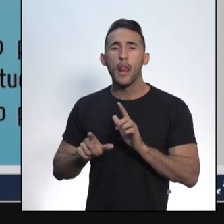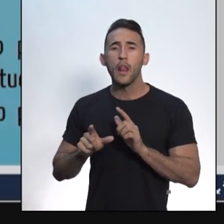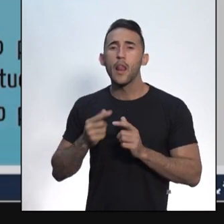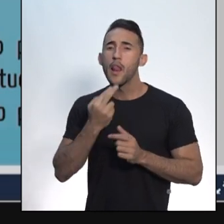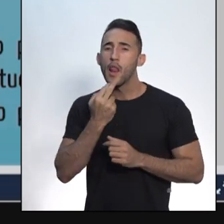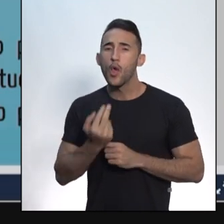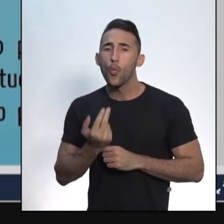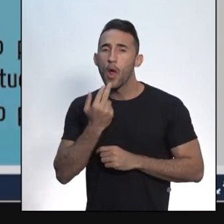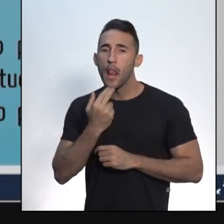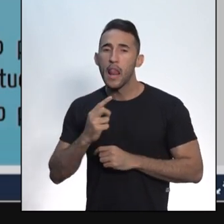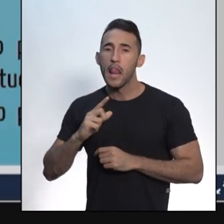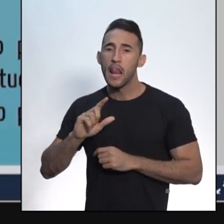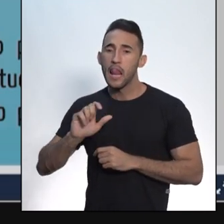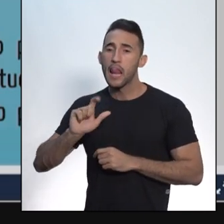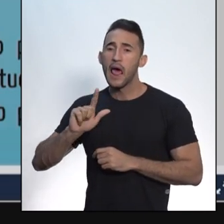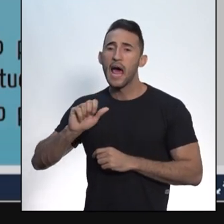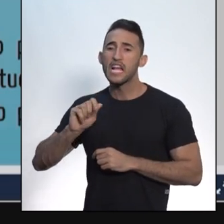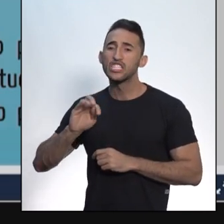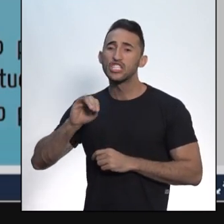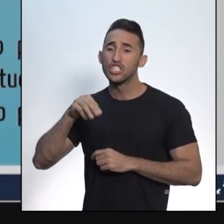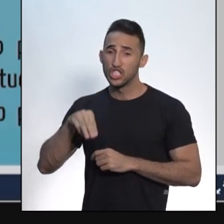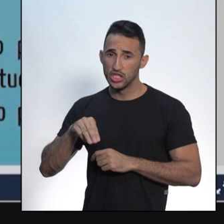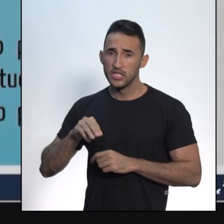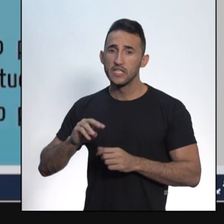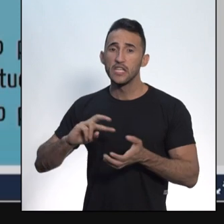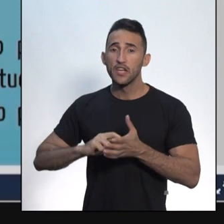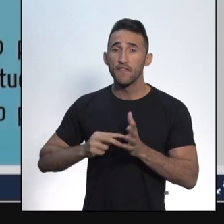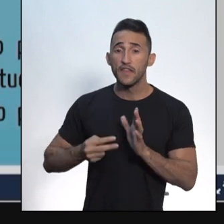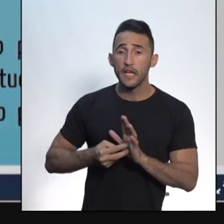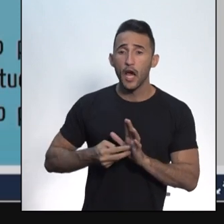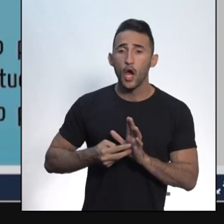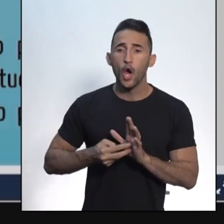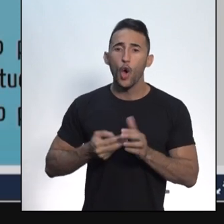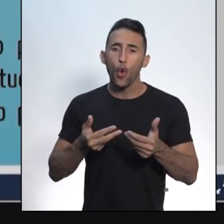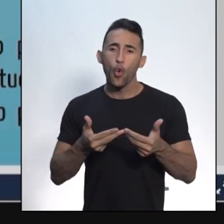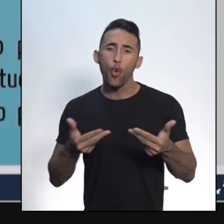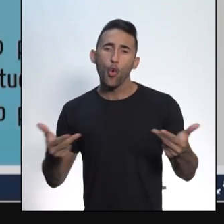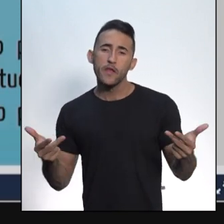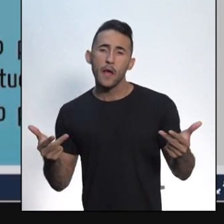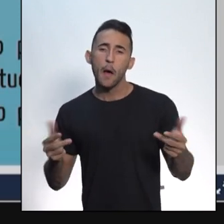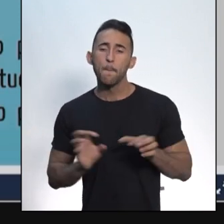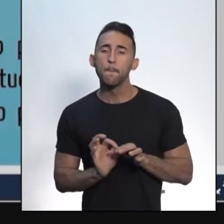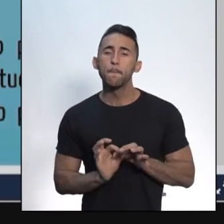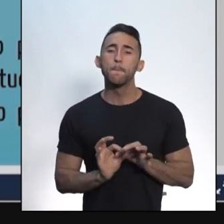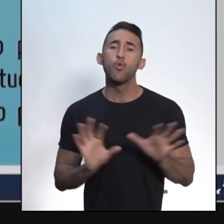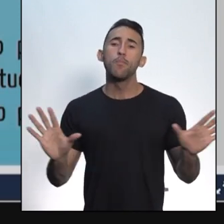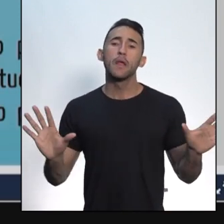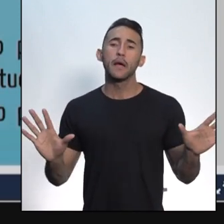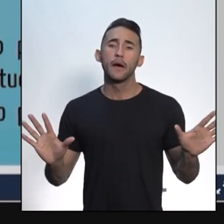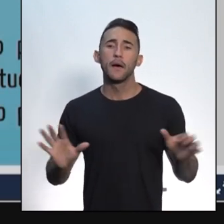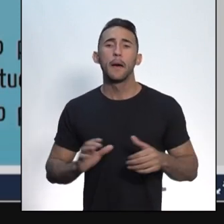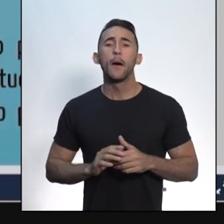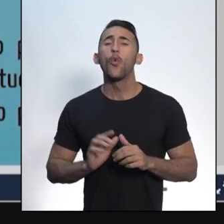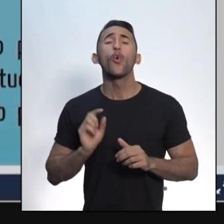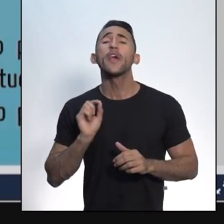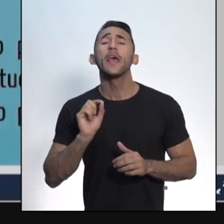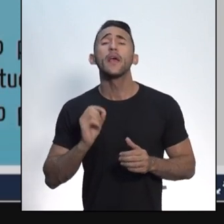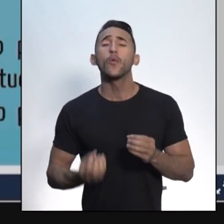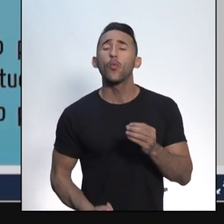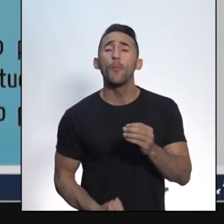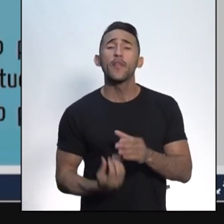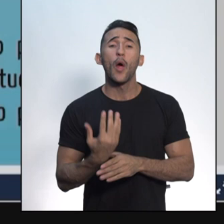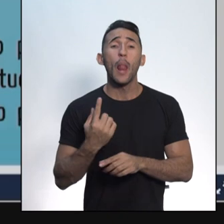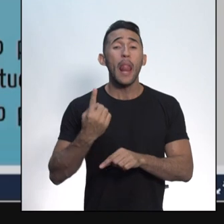Res pública significa coisa pública. Qual é a origem disso? A origem disso é a